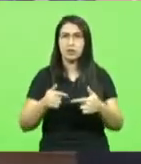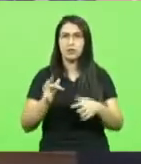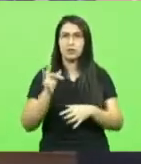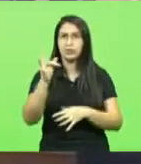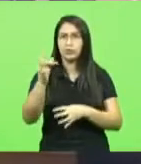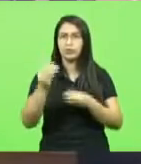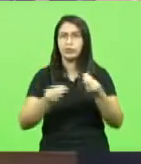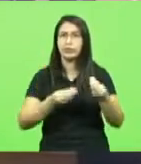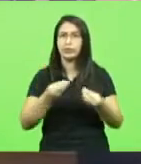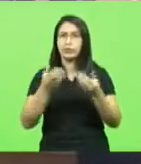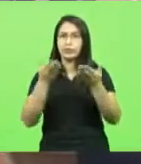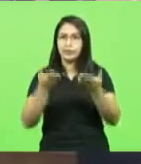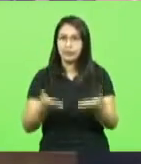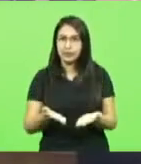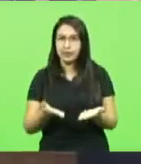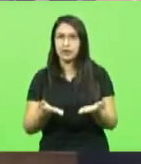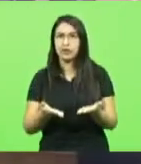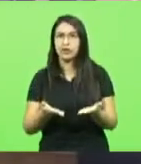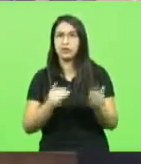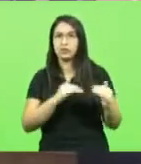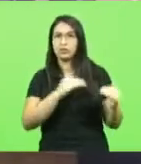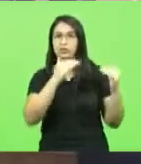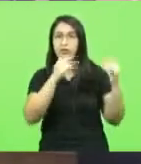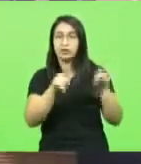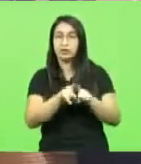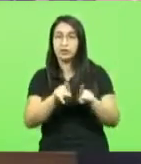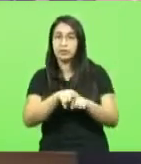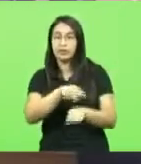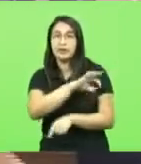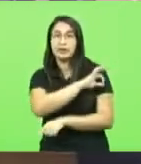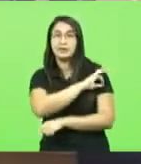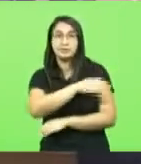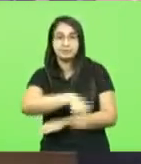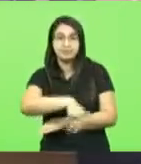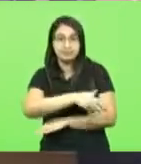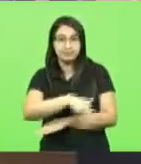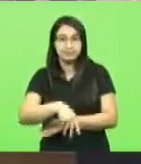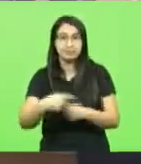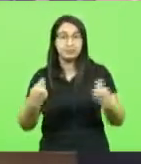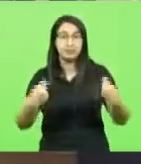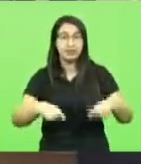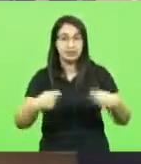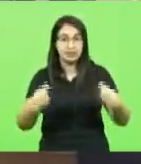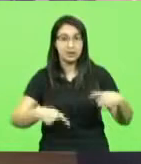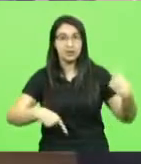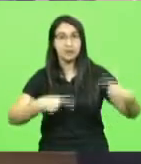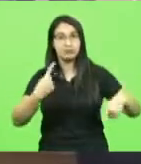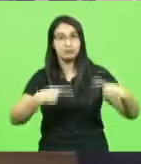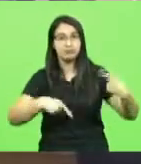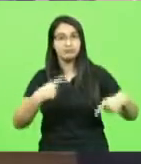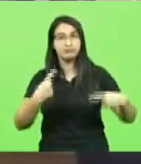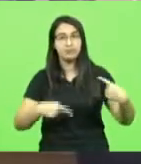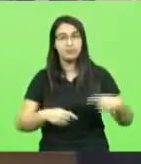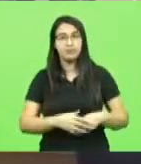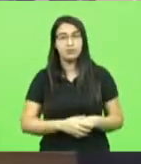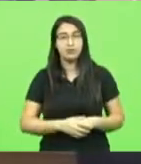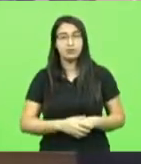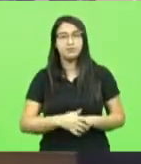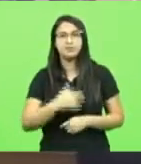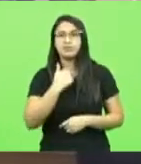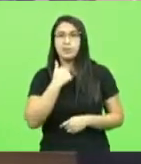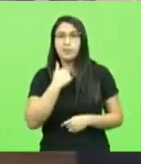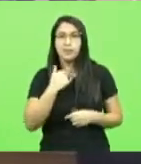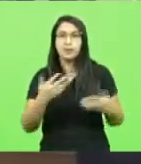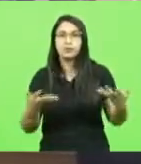oficiais para os praças. É preciso a gente trazer esse debate aqui. Não é possível mais os